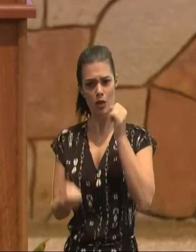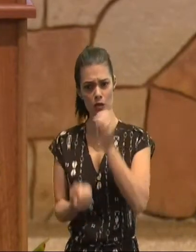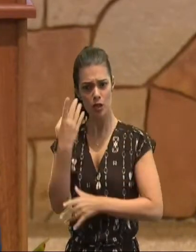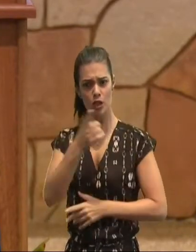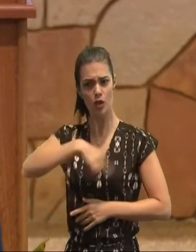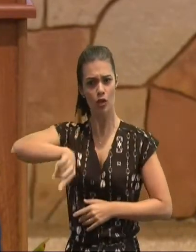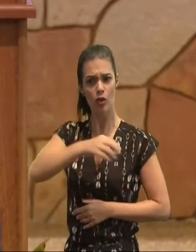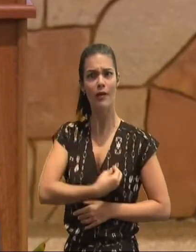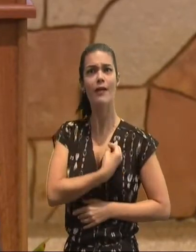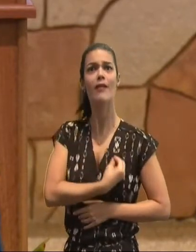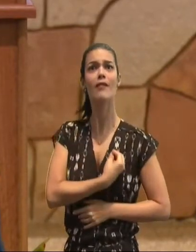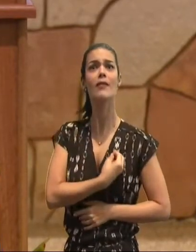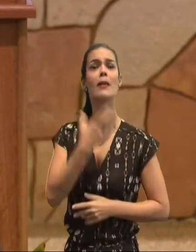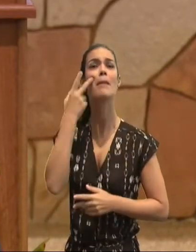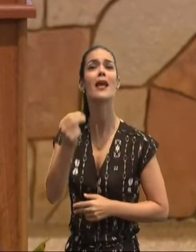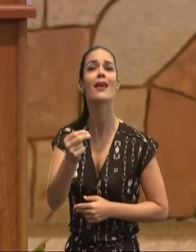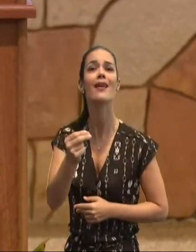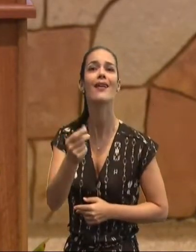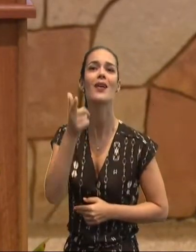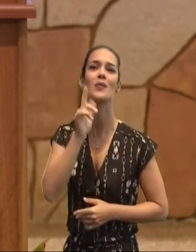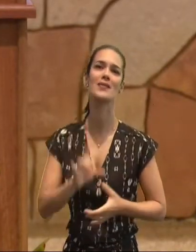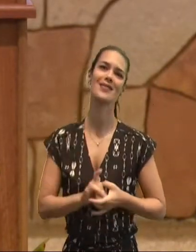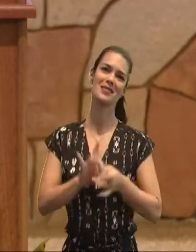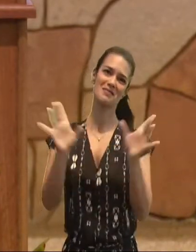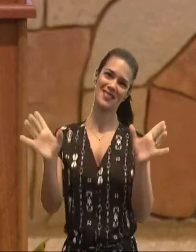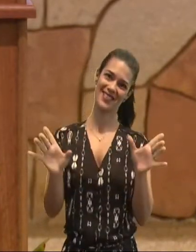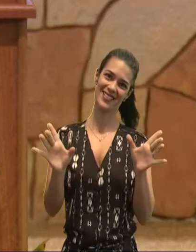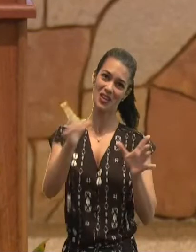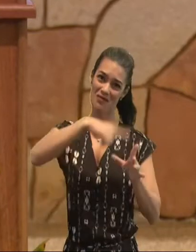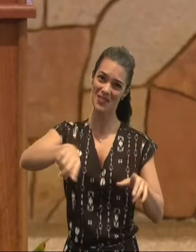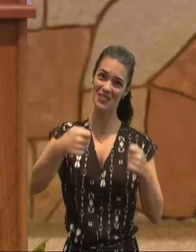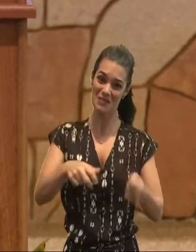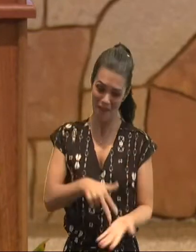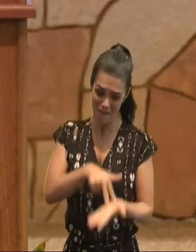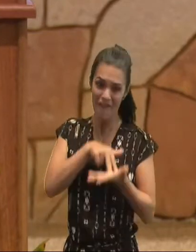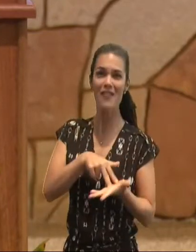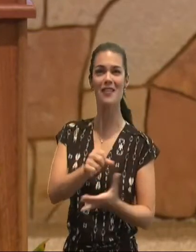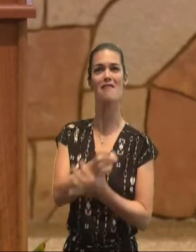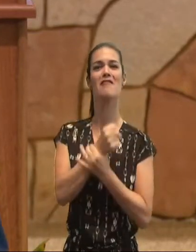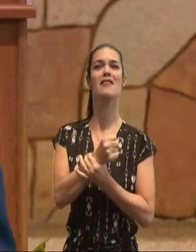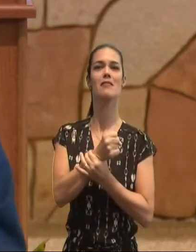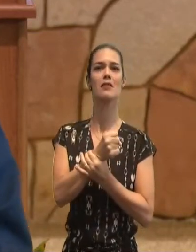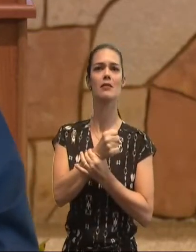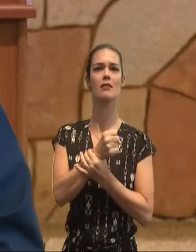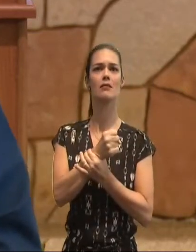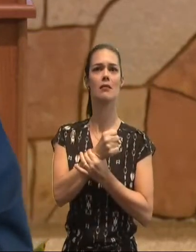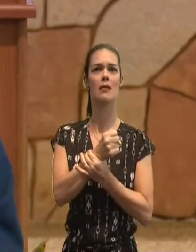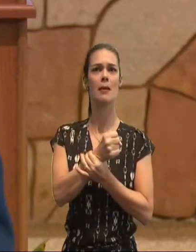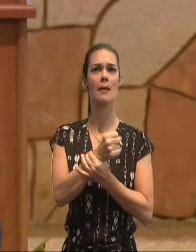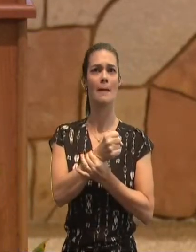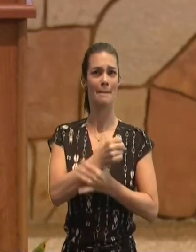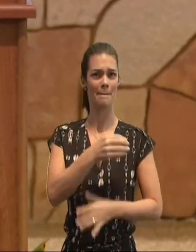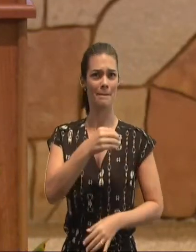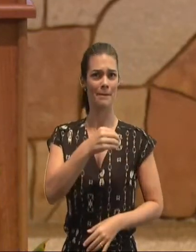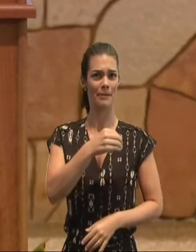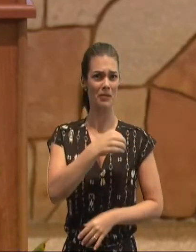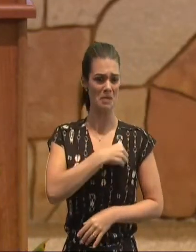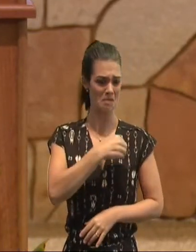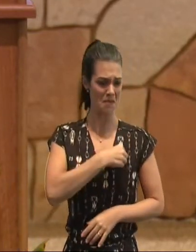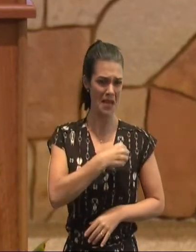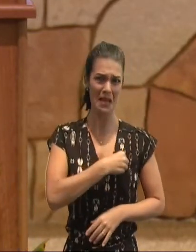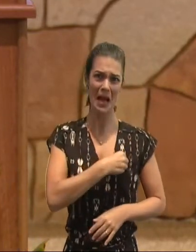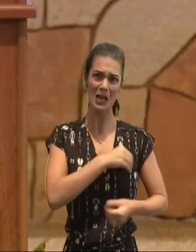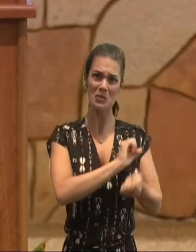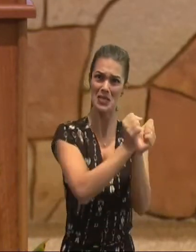libertou, permanecei, pois firmes, e não vos submetais, de novo, a julgo, de